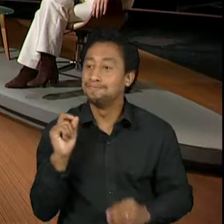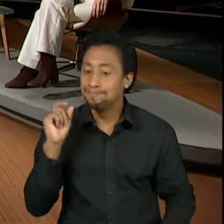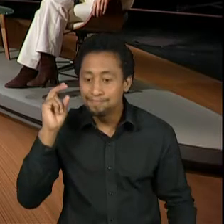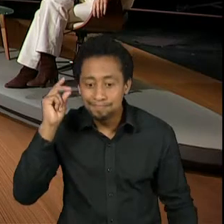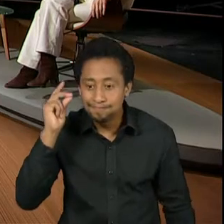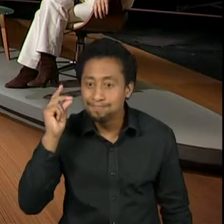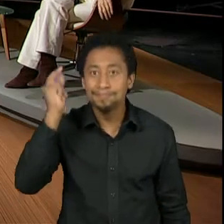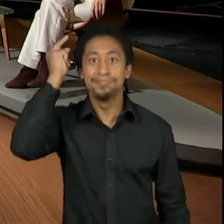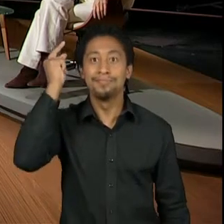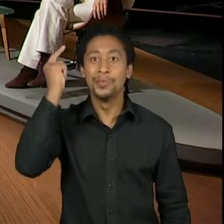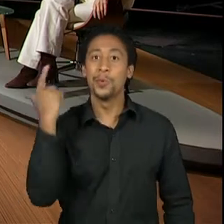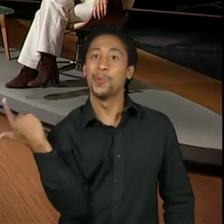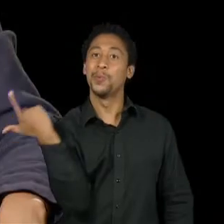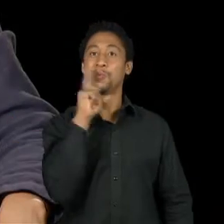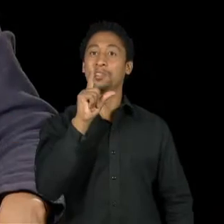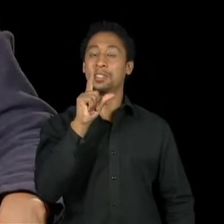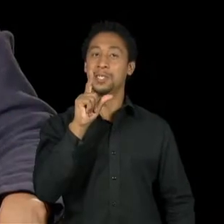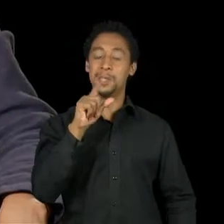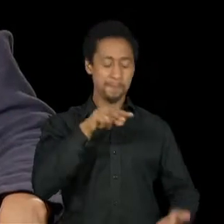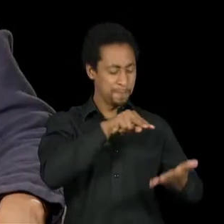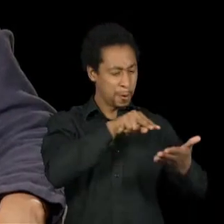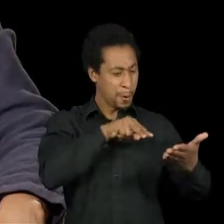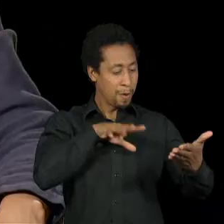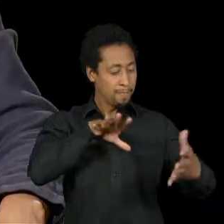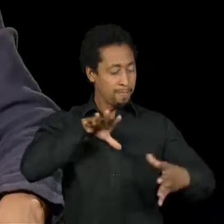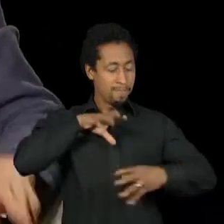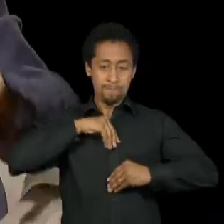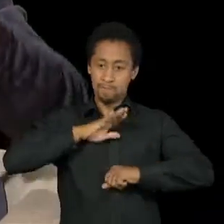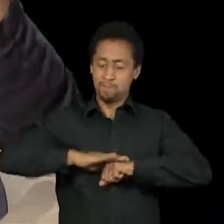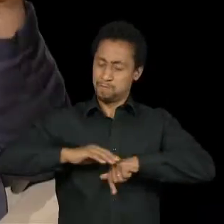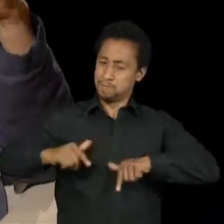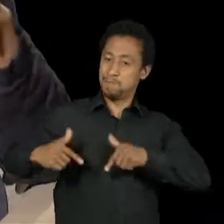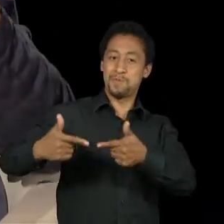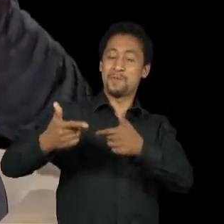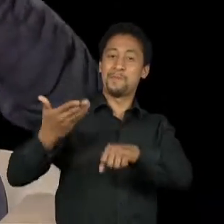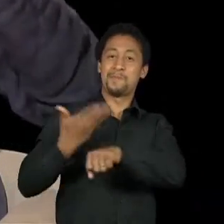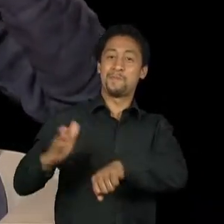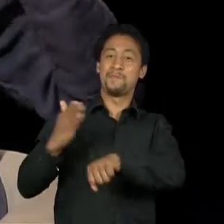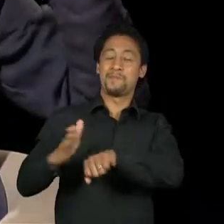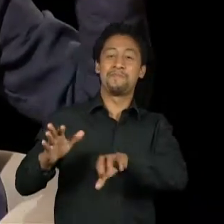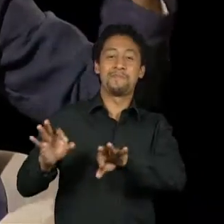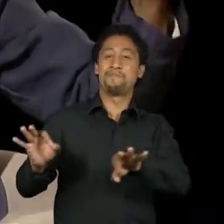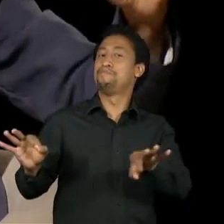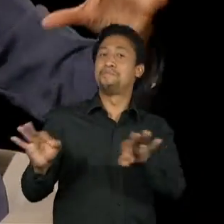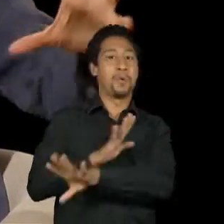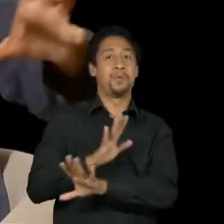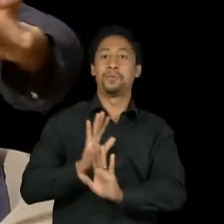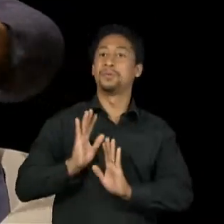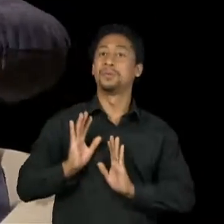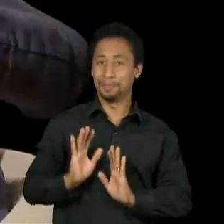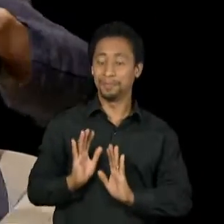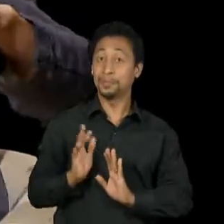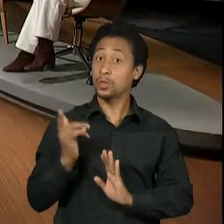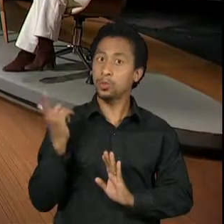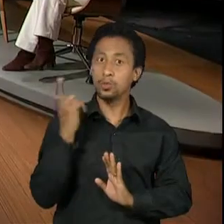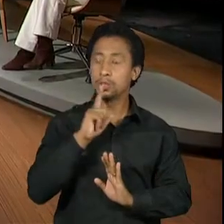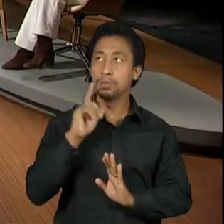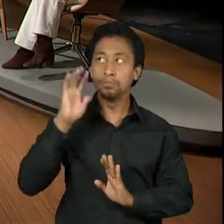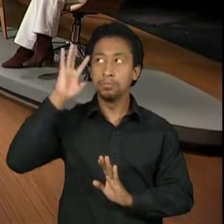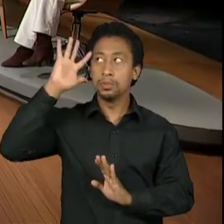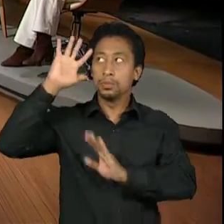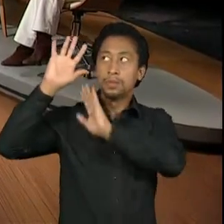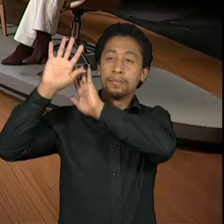Foi um insight de um ensaio que aconteceu, que houve uma busca de um imaginário,